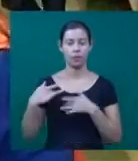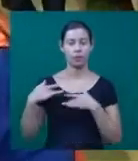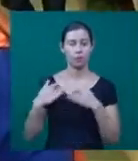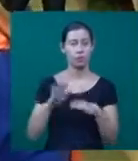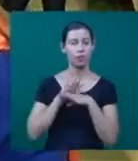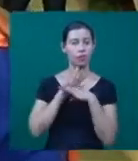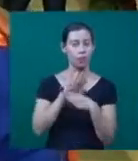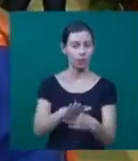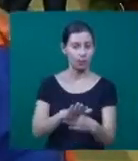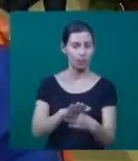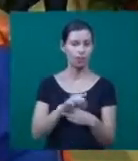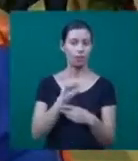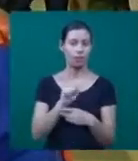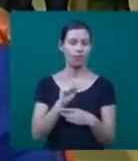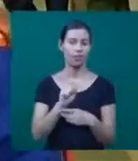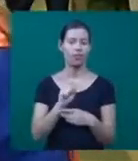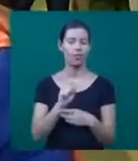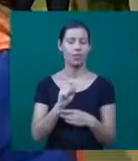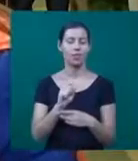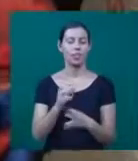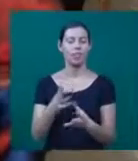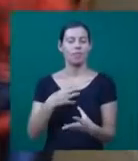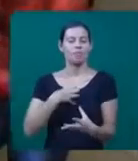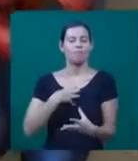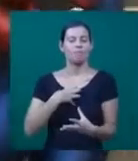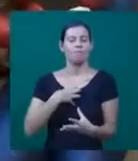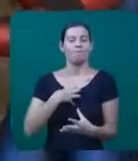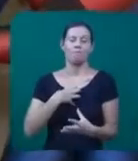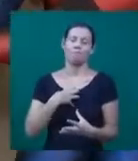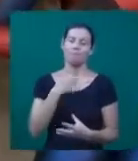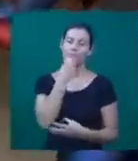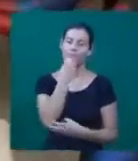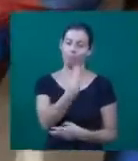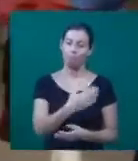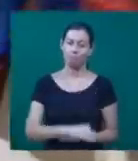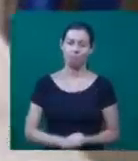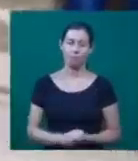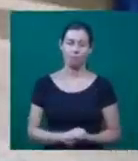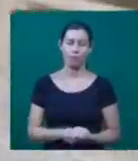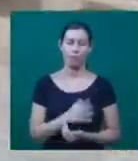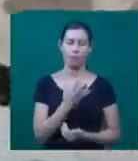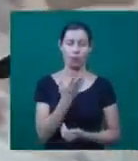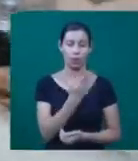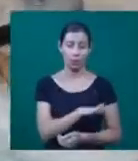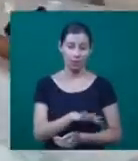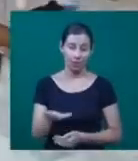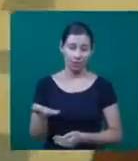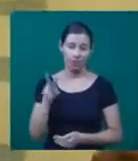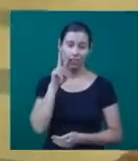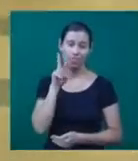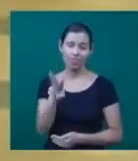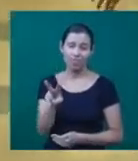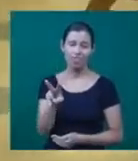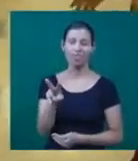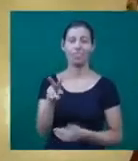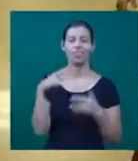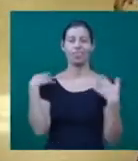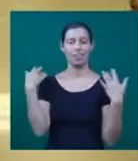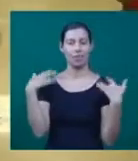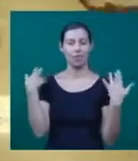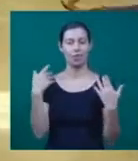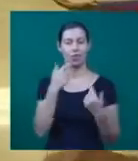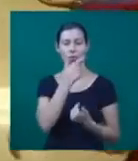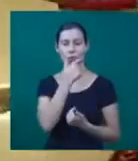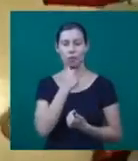assim, não tem palavras para explicar. E não são só os pequenos que curtem os personagens. O seu Hamilton